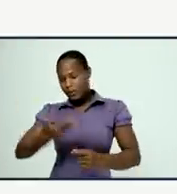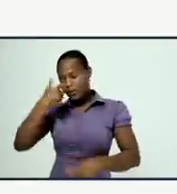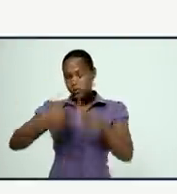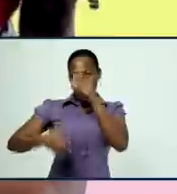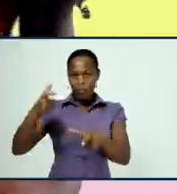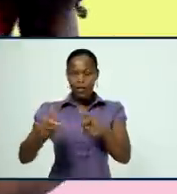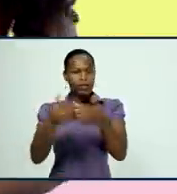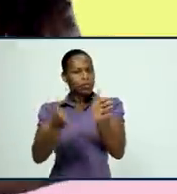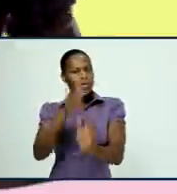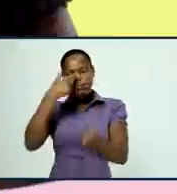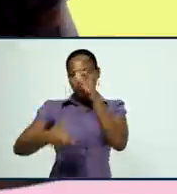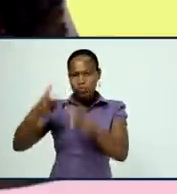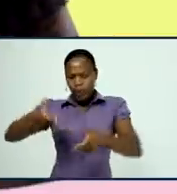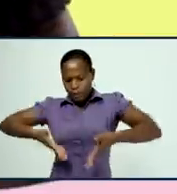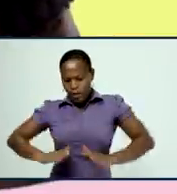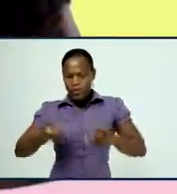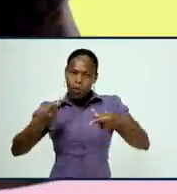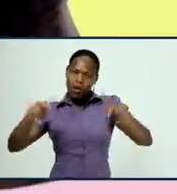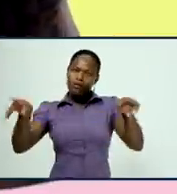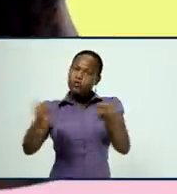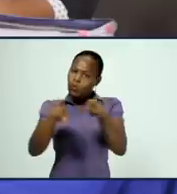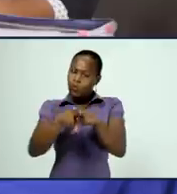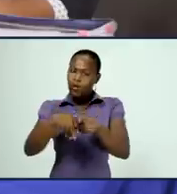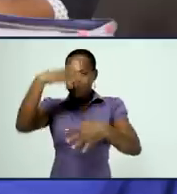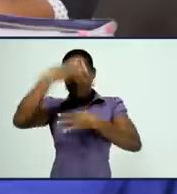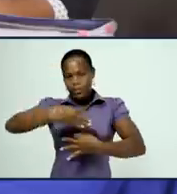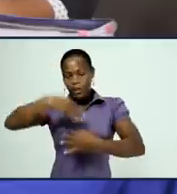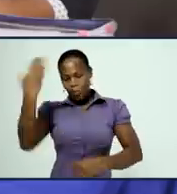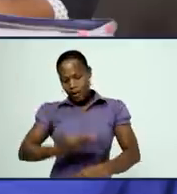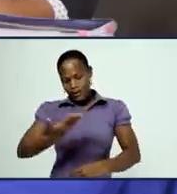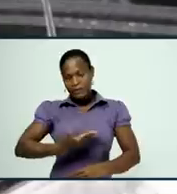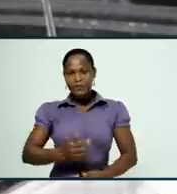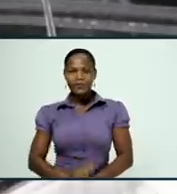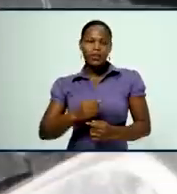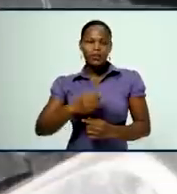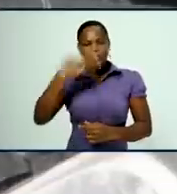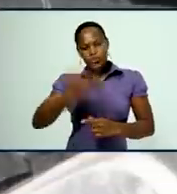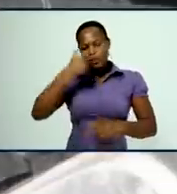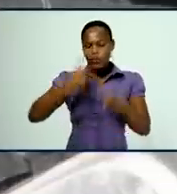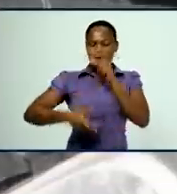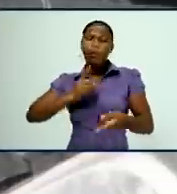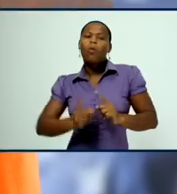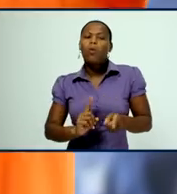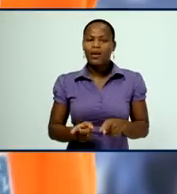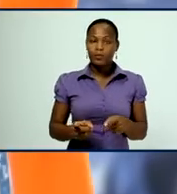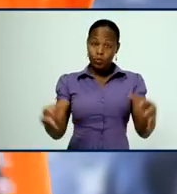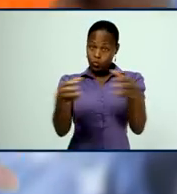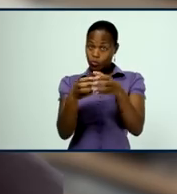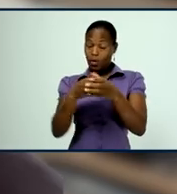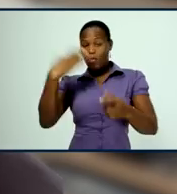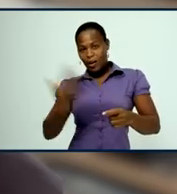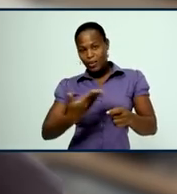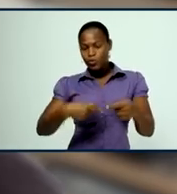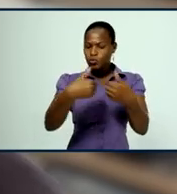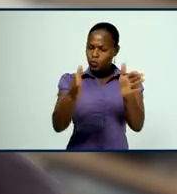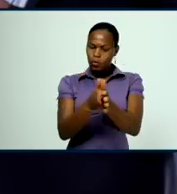O que são os direitos humanos? É o conjunto de direitos que todos temos, só pelo fato de sermos seres